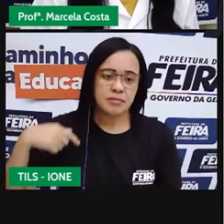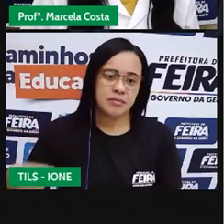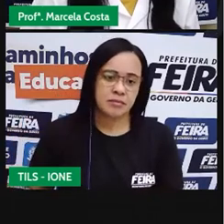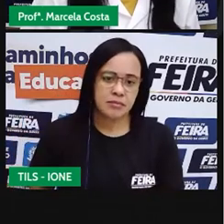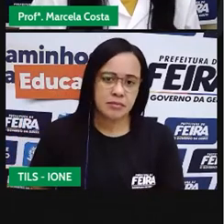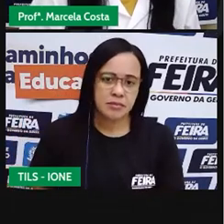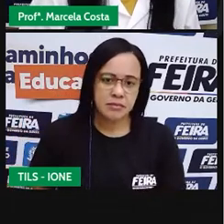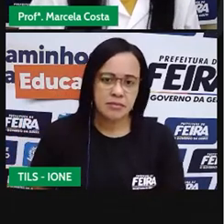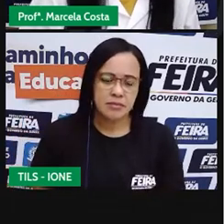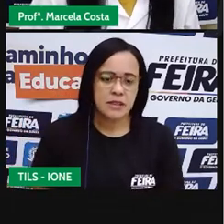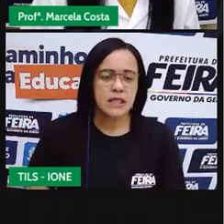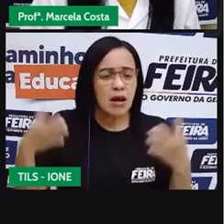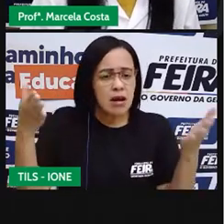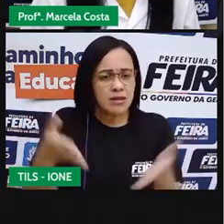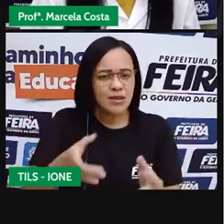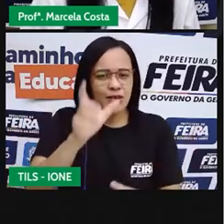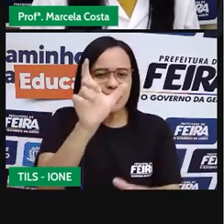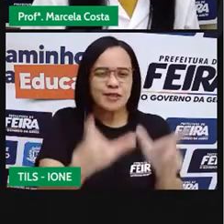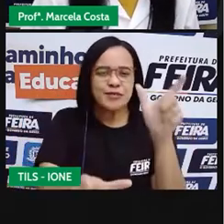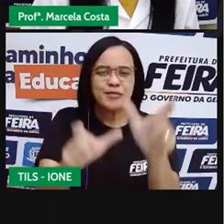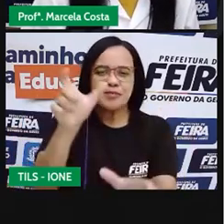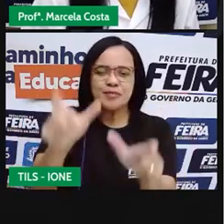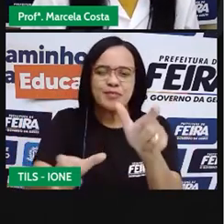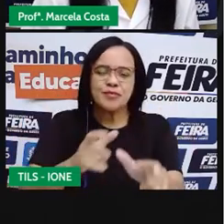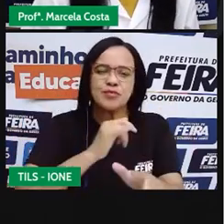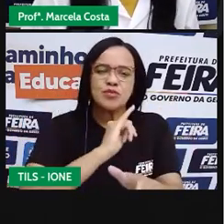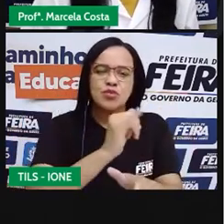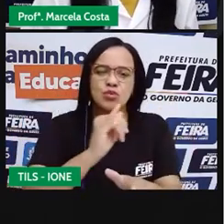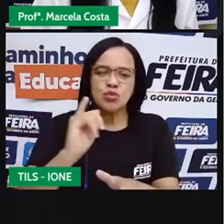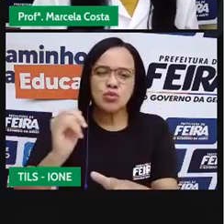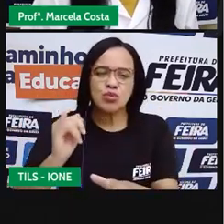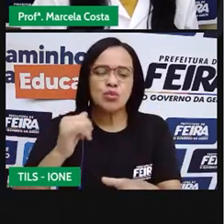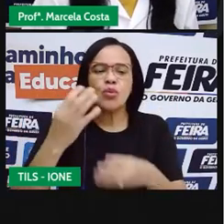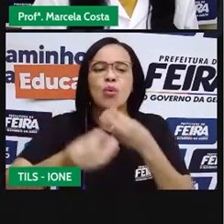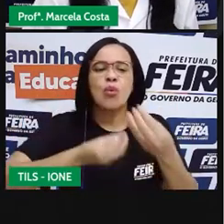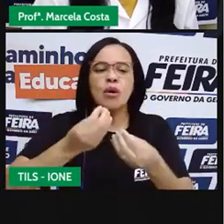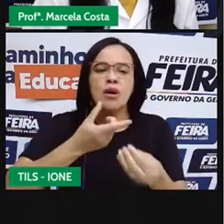Vamos ver a diversidade também nos príncipes.